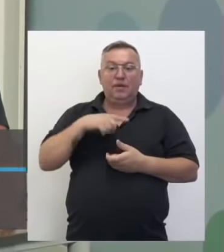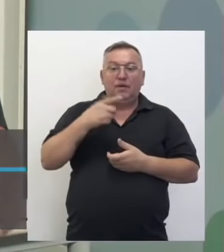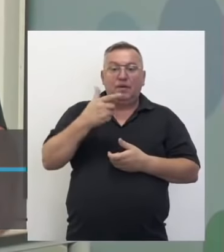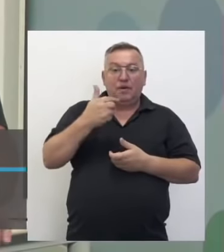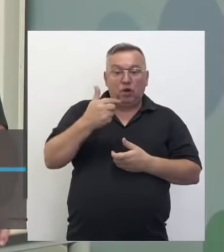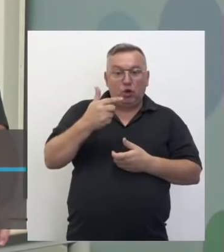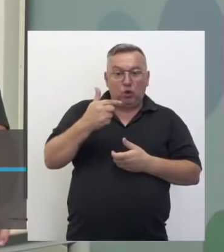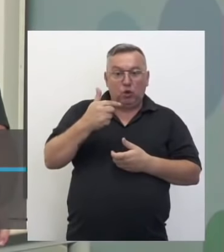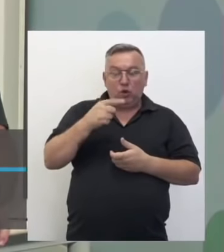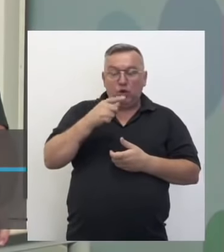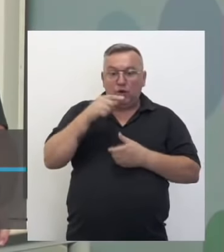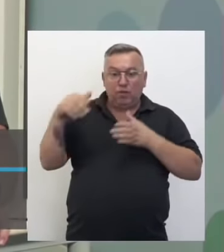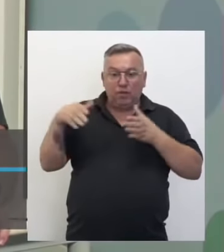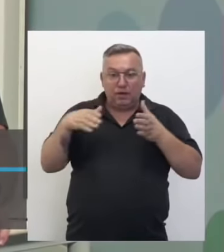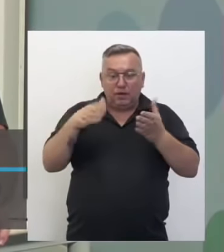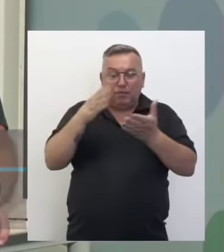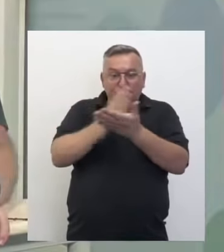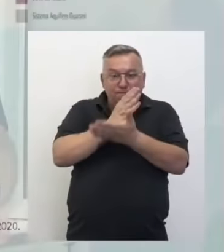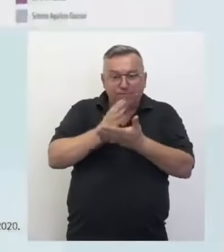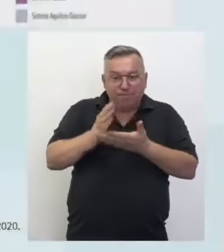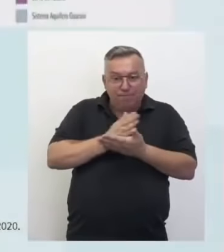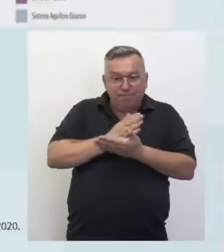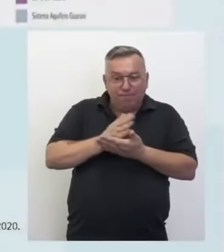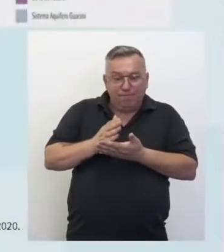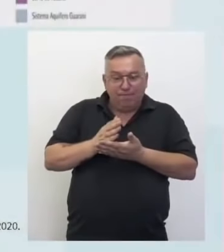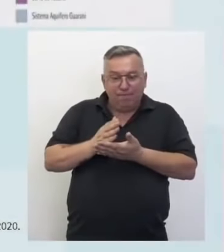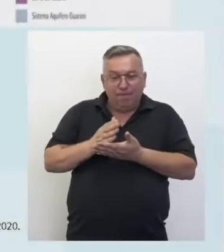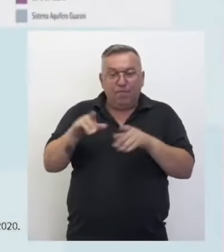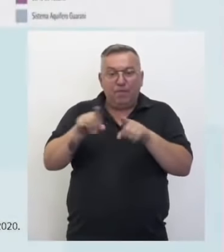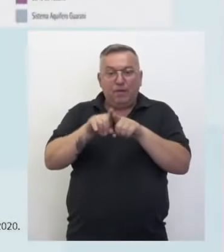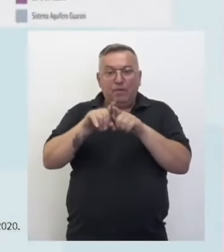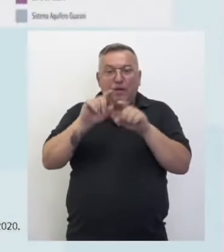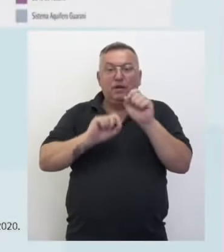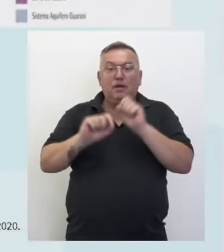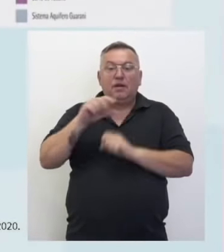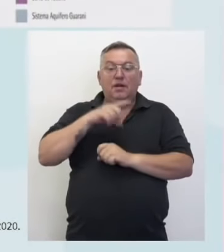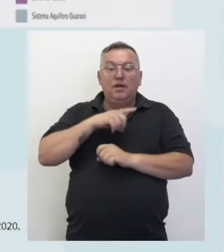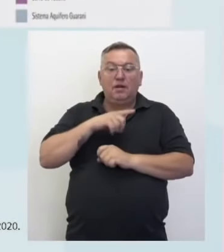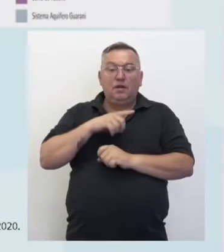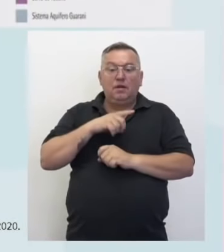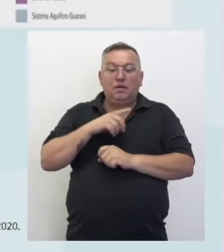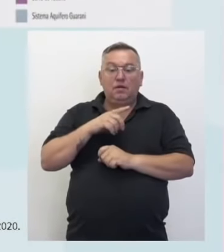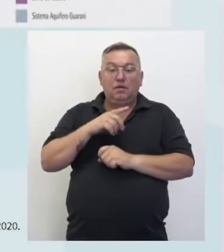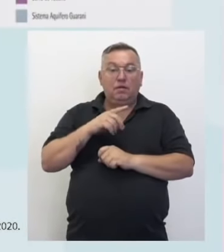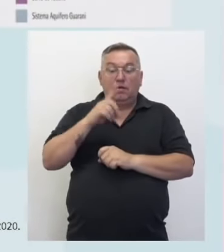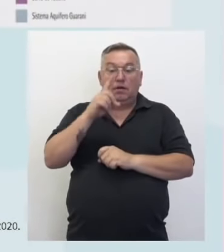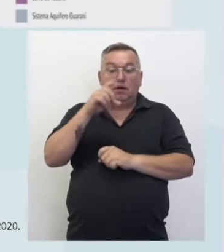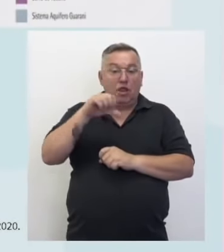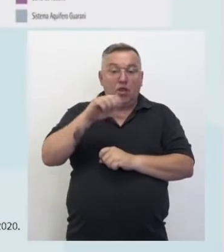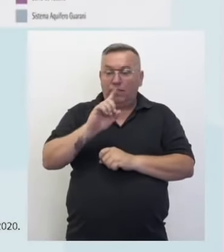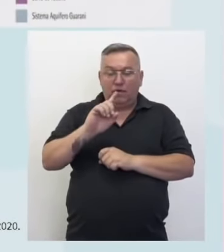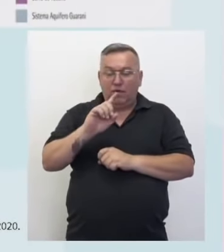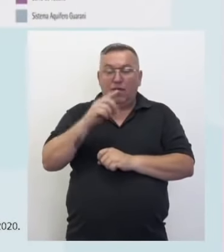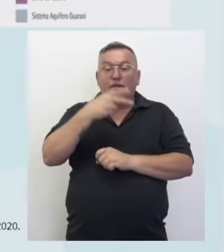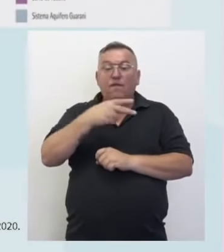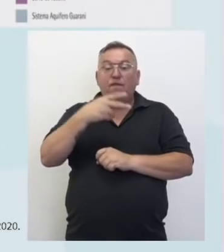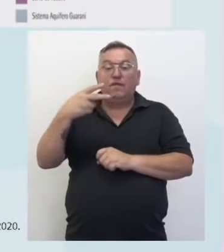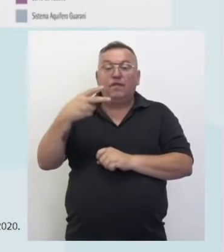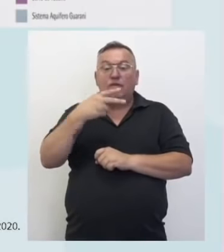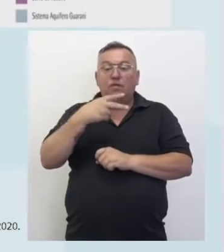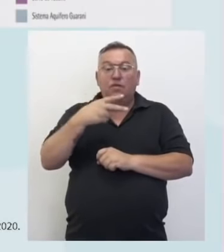bacias hidrográficas e temos aí 19, não, desculpa, 22, 22